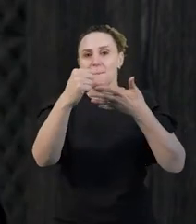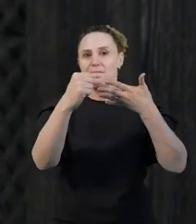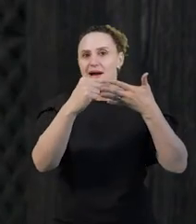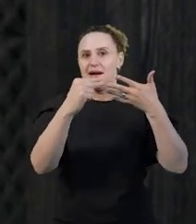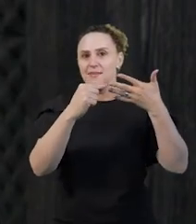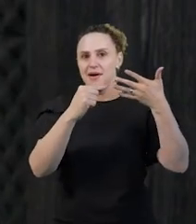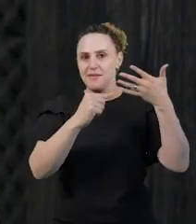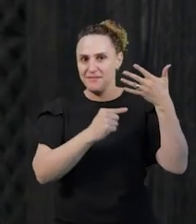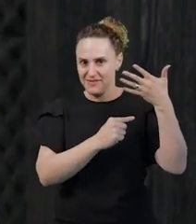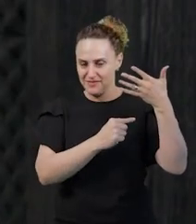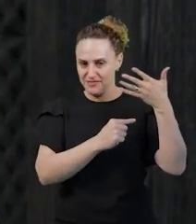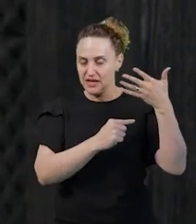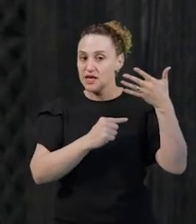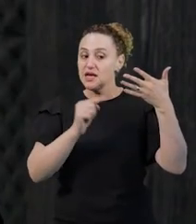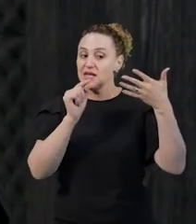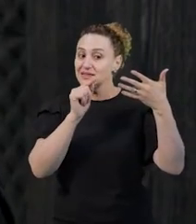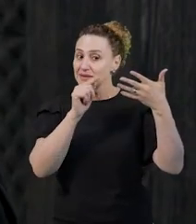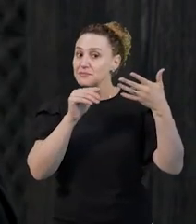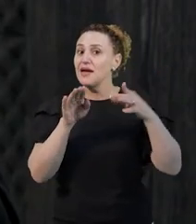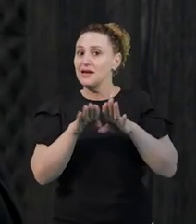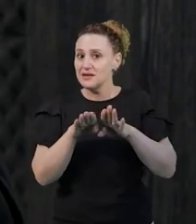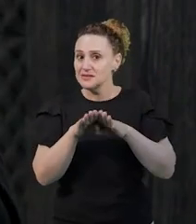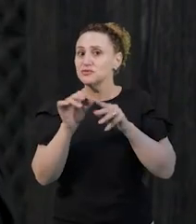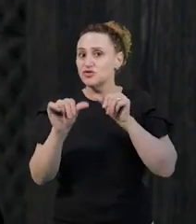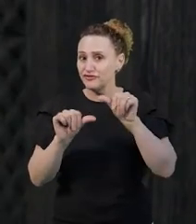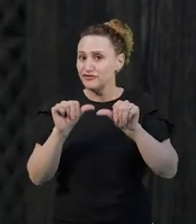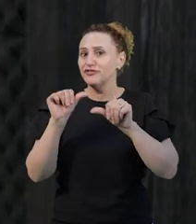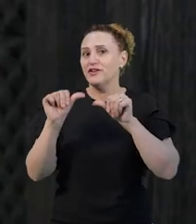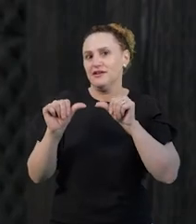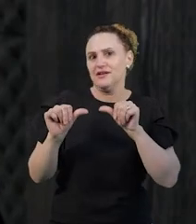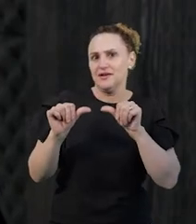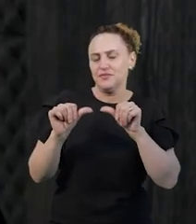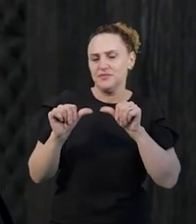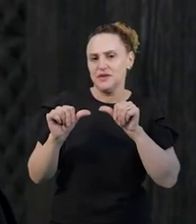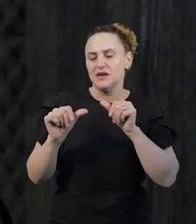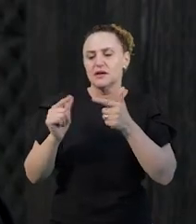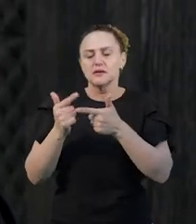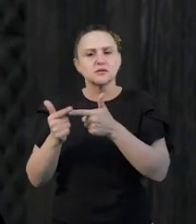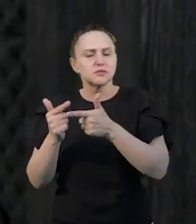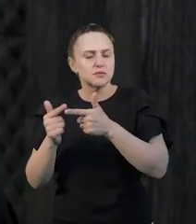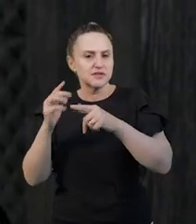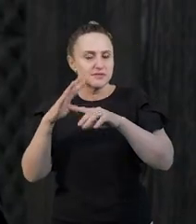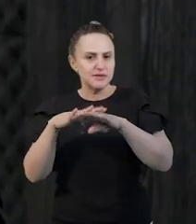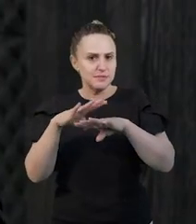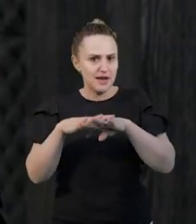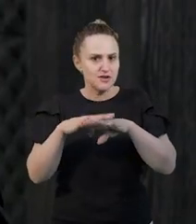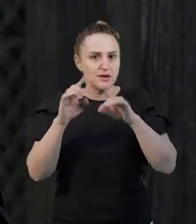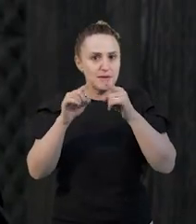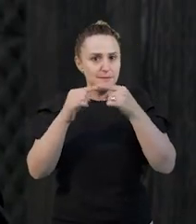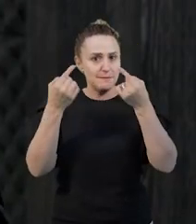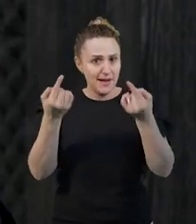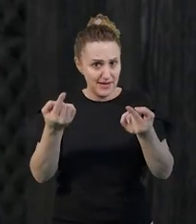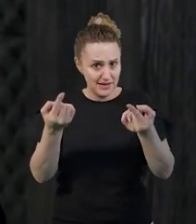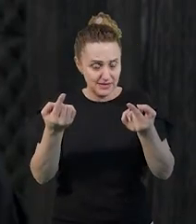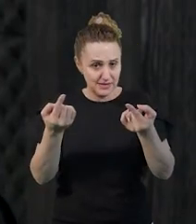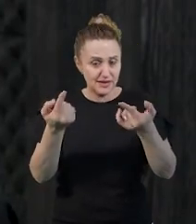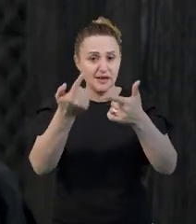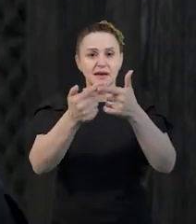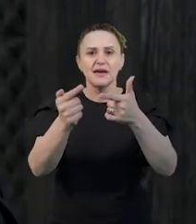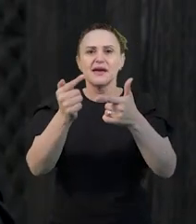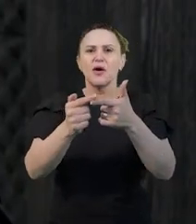é claro que elas se modificam também, porque lá não são problemas matemáticos, como eu disse, mas poderia ser um problema